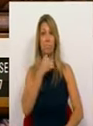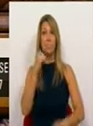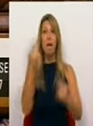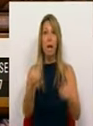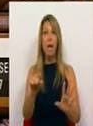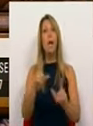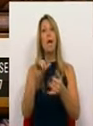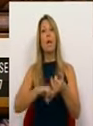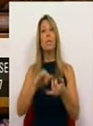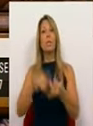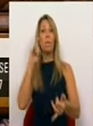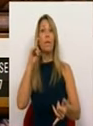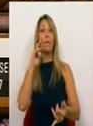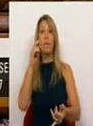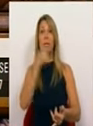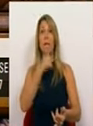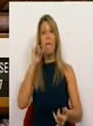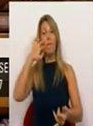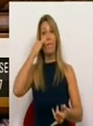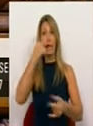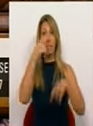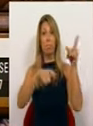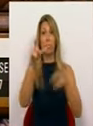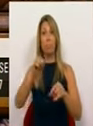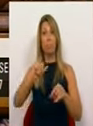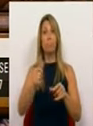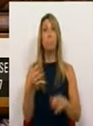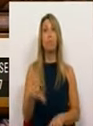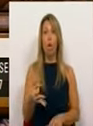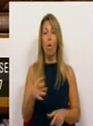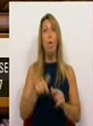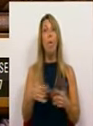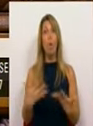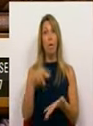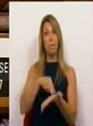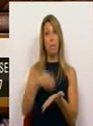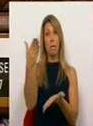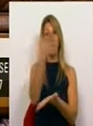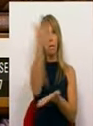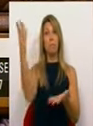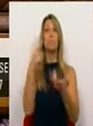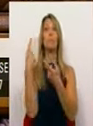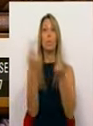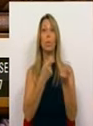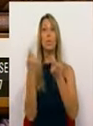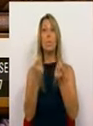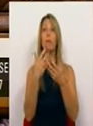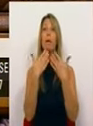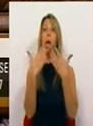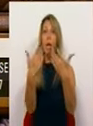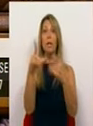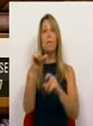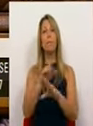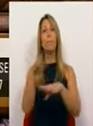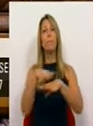de Defesa das Vítimas de Pedrógão, hoje aqui presentes neste debate e agradeço também particularmente aos membros